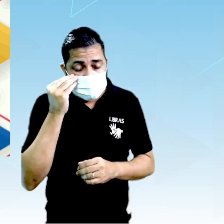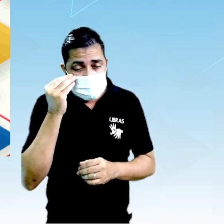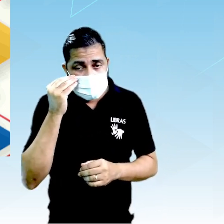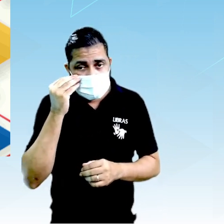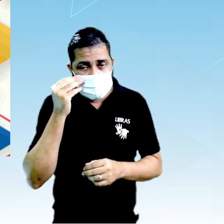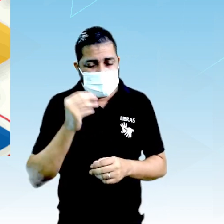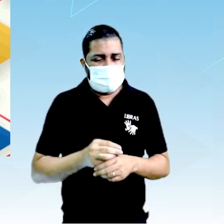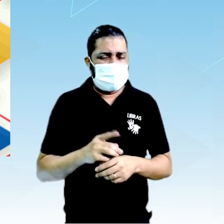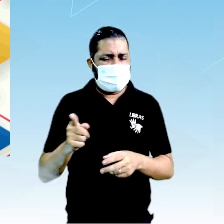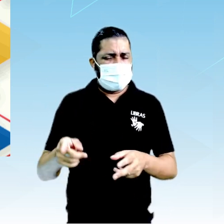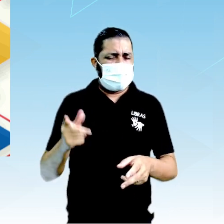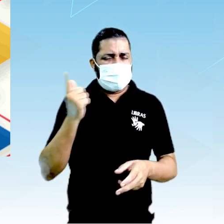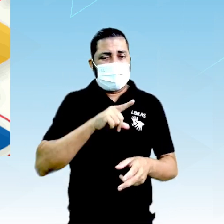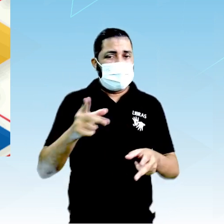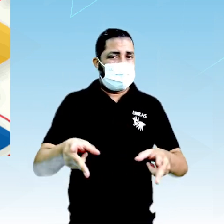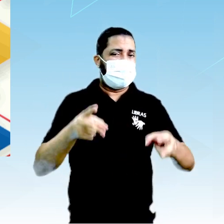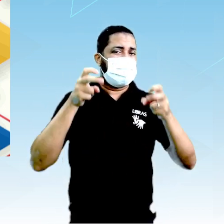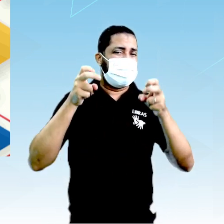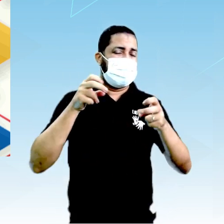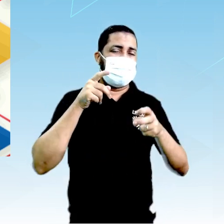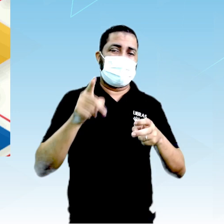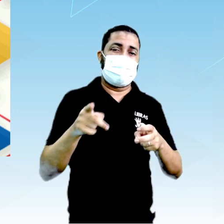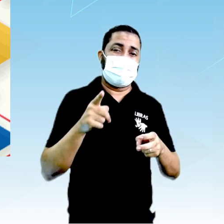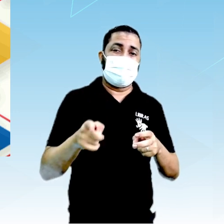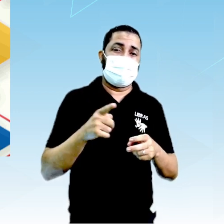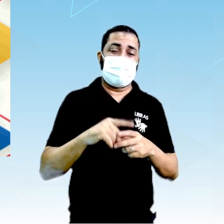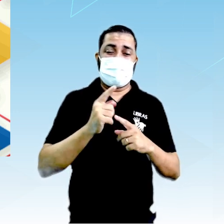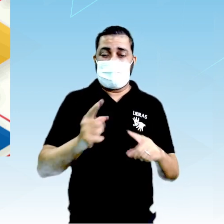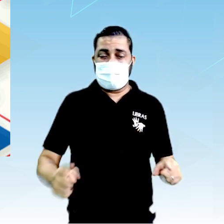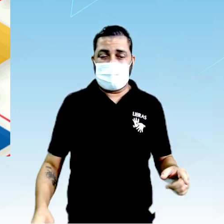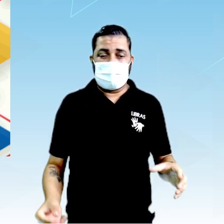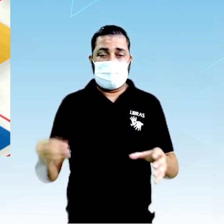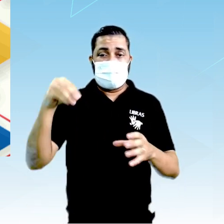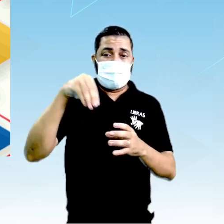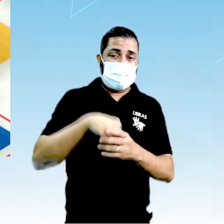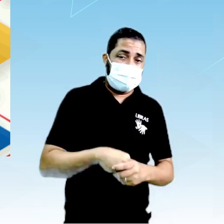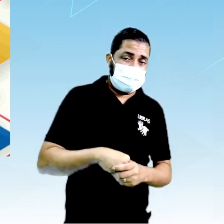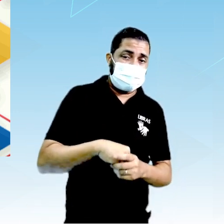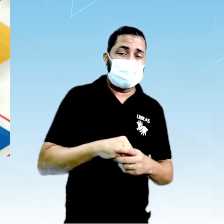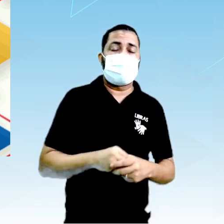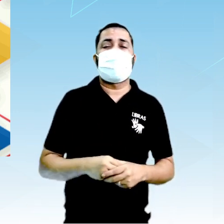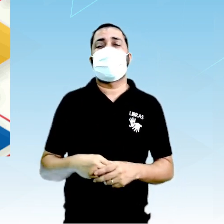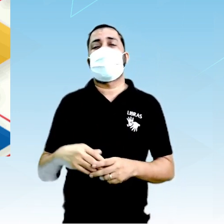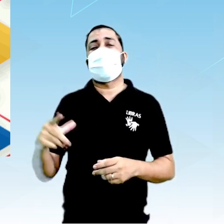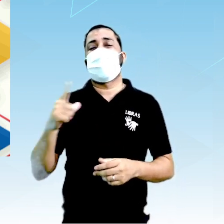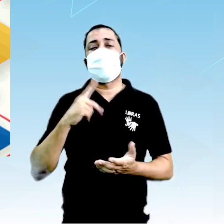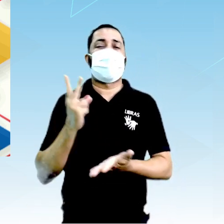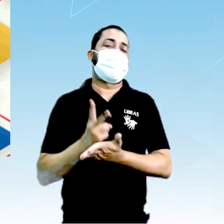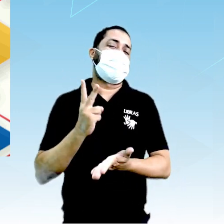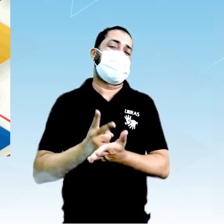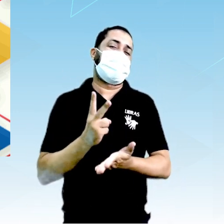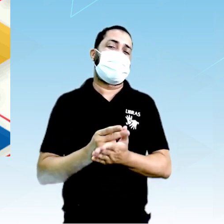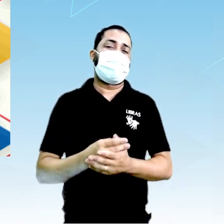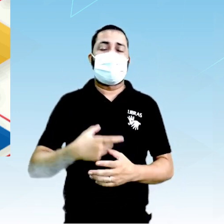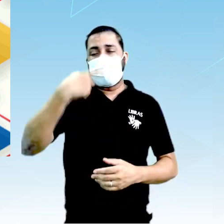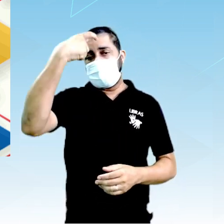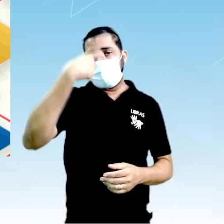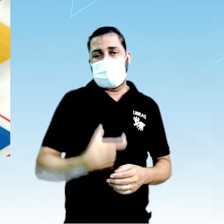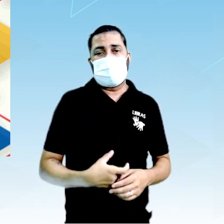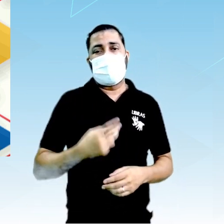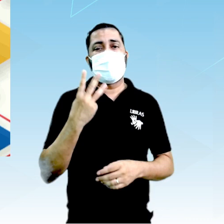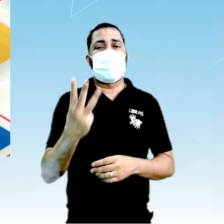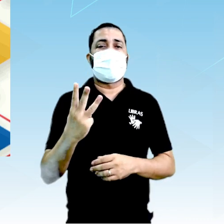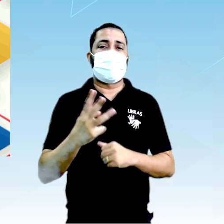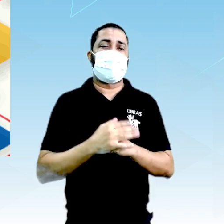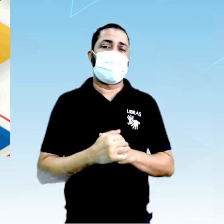consegue observar que esses raios que surgem no interior daquelas ampolas tem sempre o seguinte comportamento, esses três